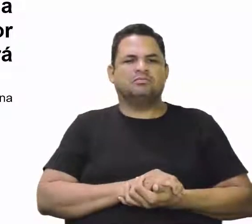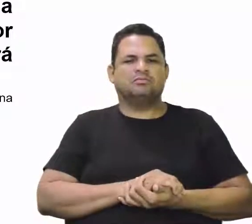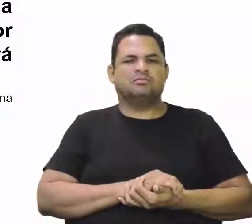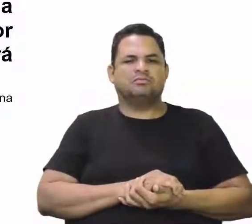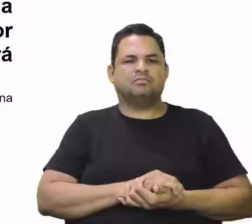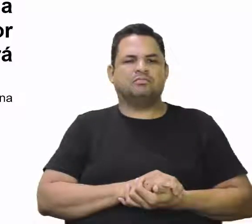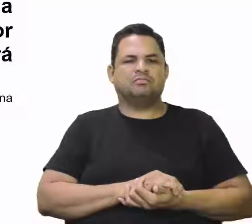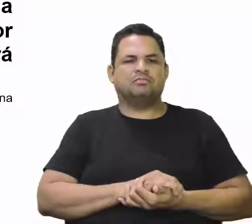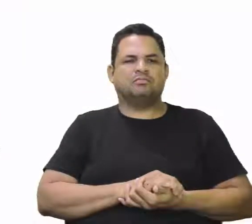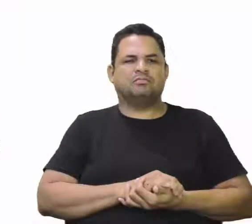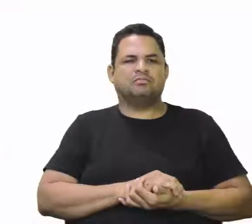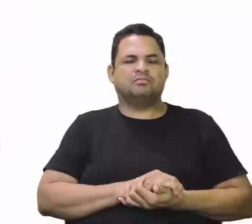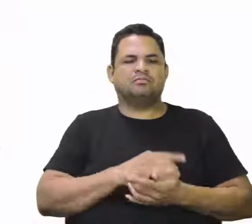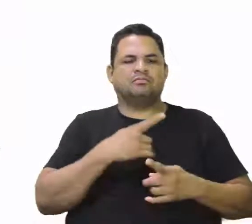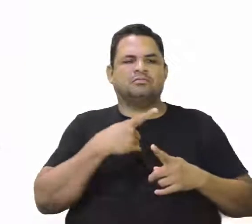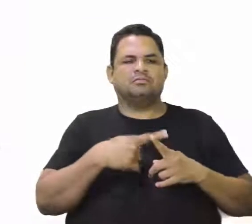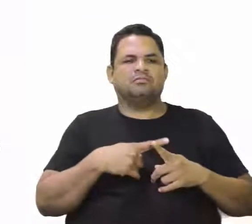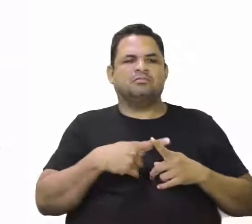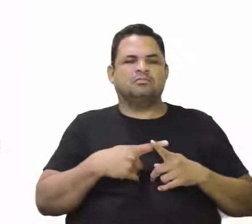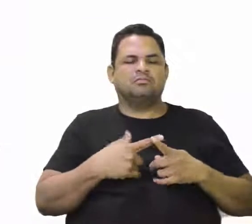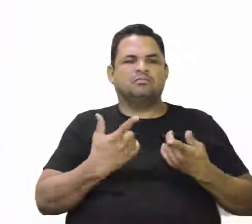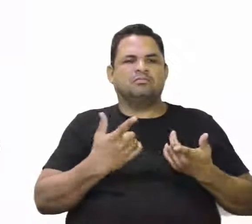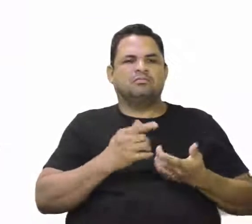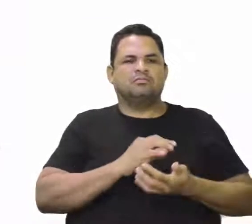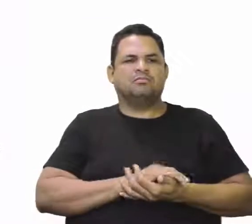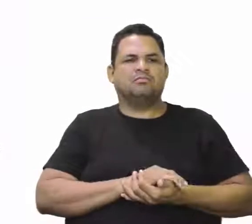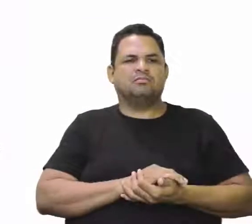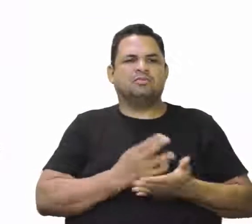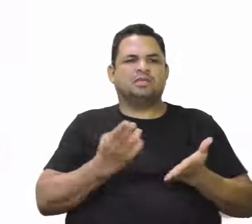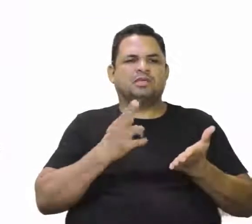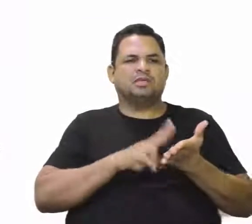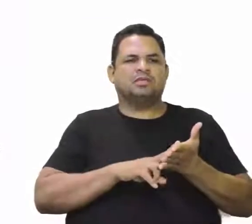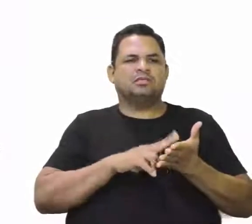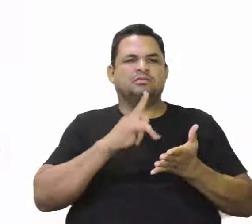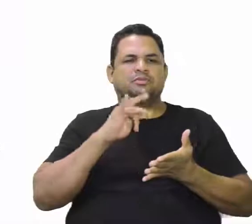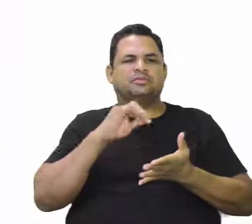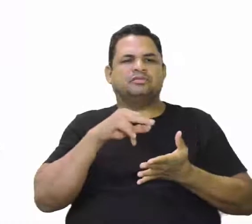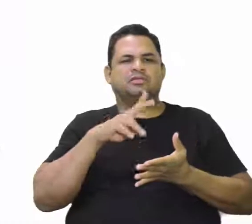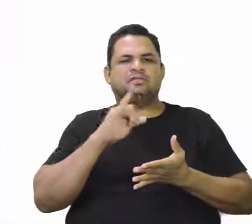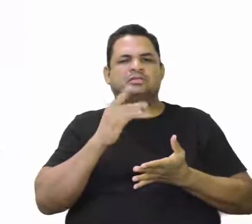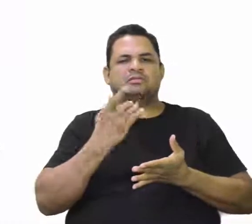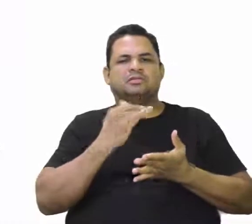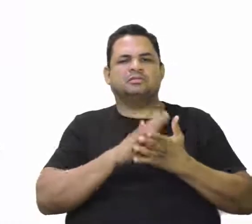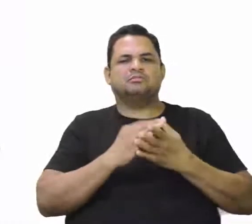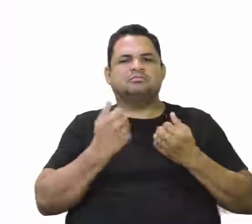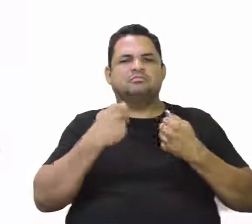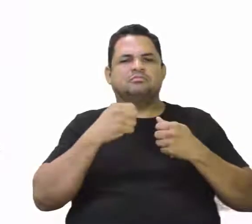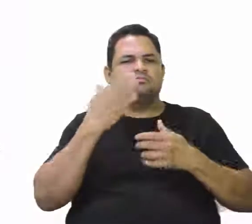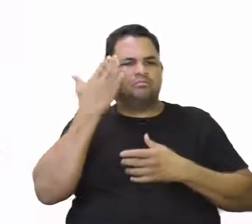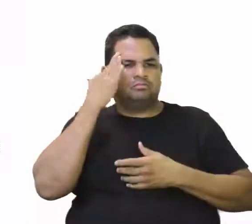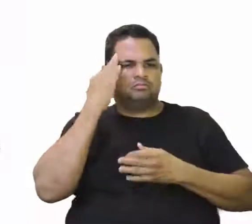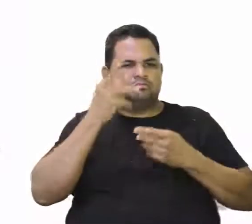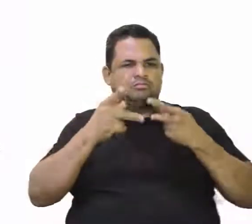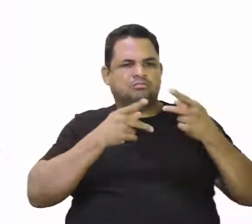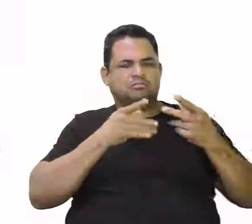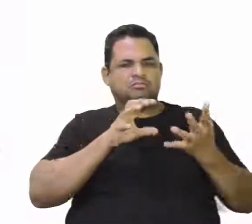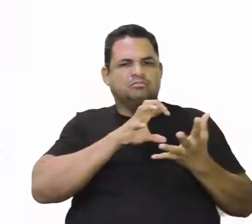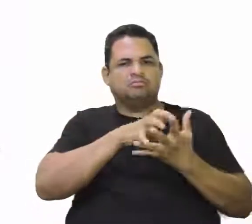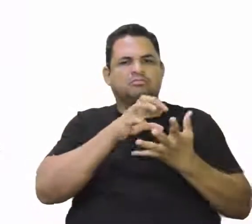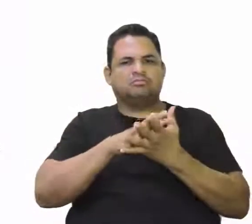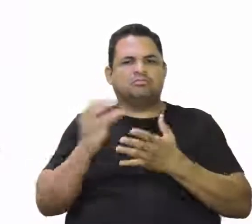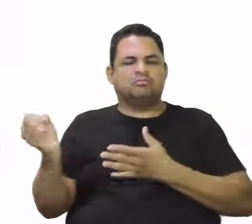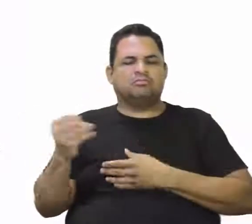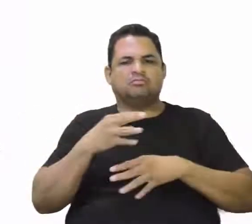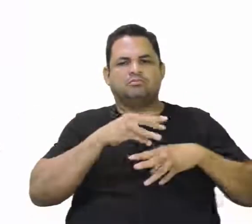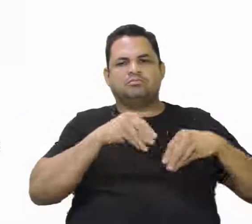Seria porque, na carta de Pero vai de caminha, permite entender o projeto colonizador para a nova